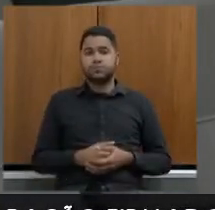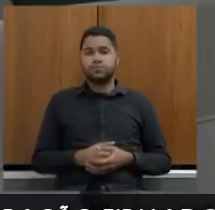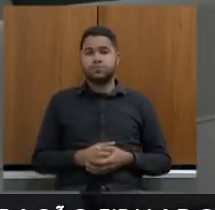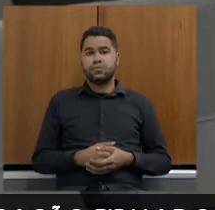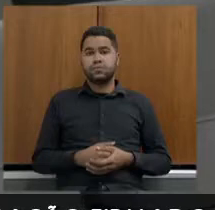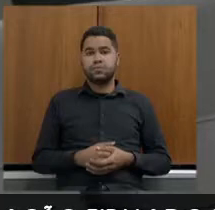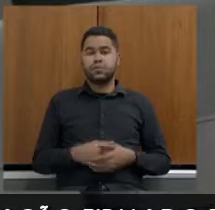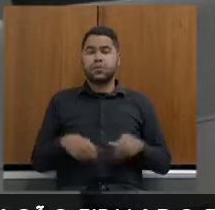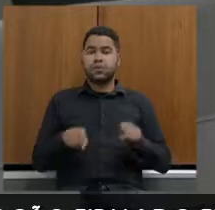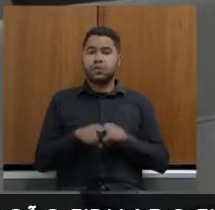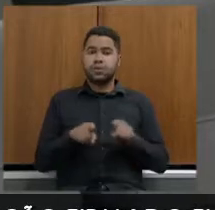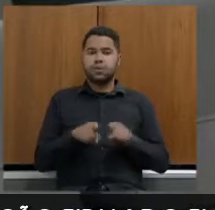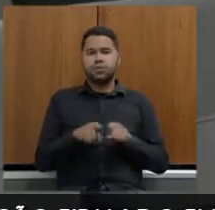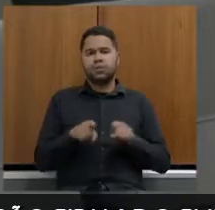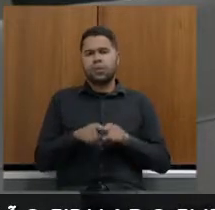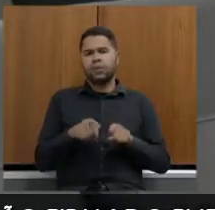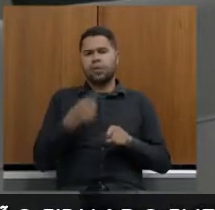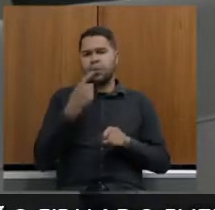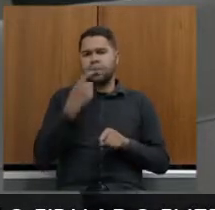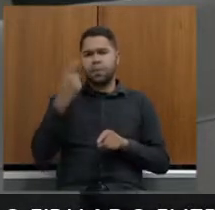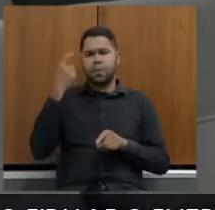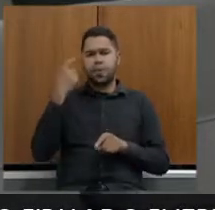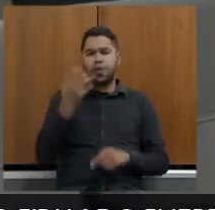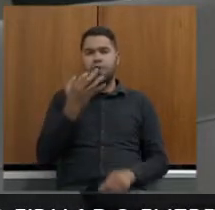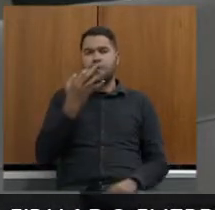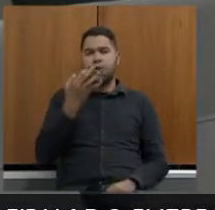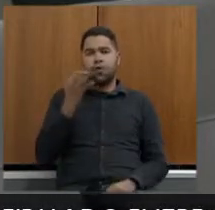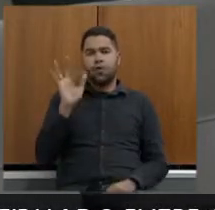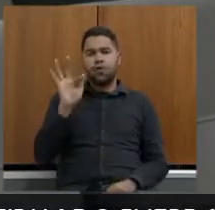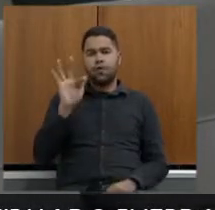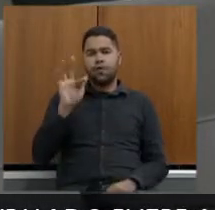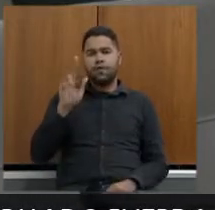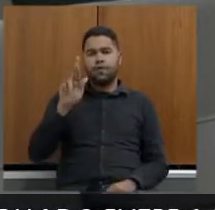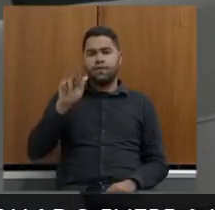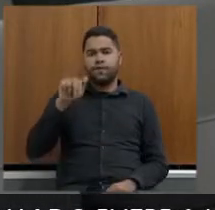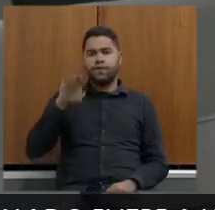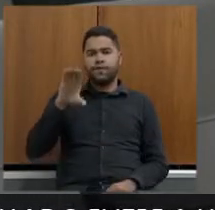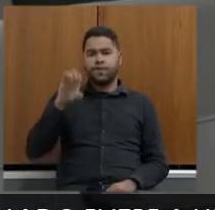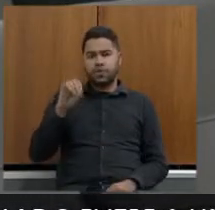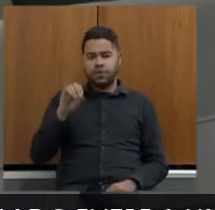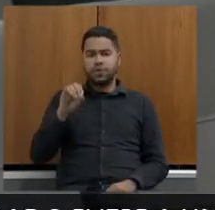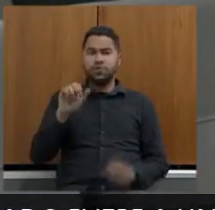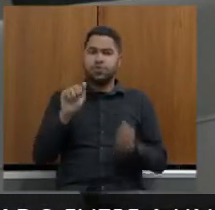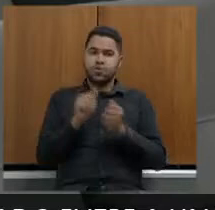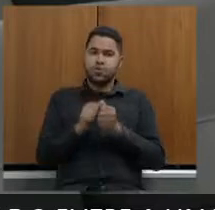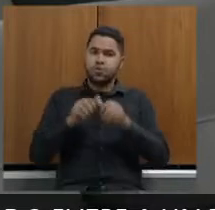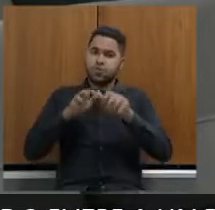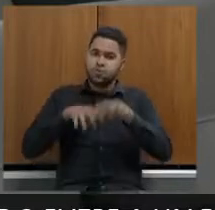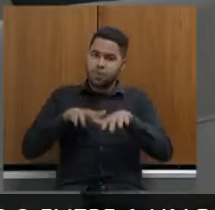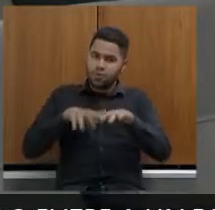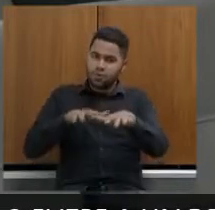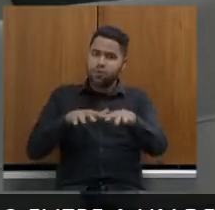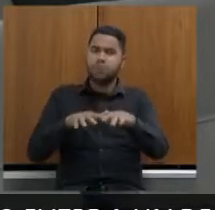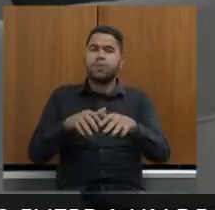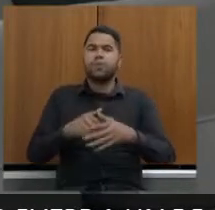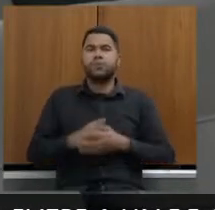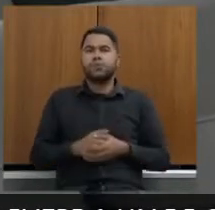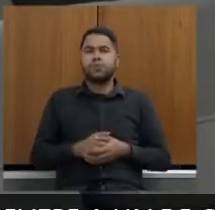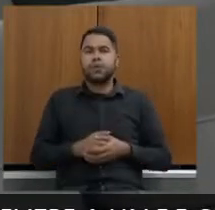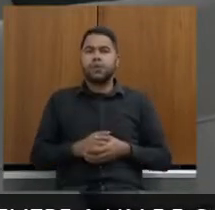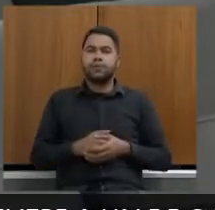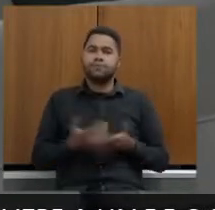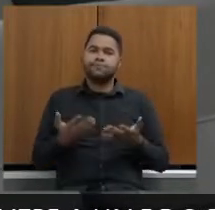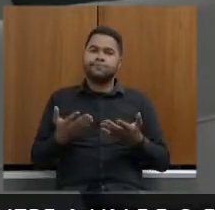sem contar eu falava há pouco com o Francisco o Francisco que está na coordenação do nosso movimento me deu essa